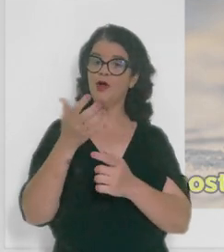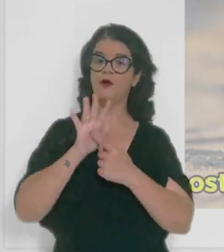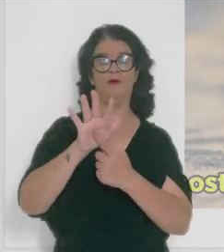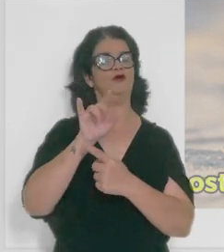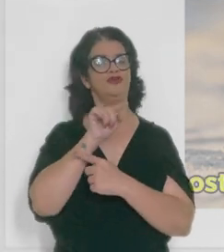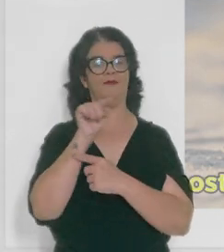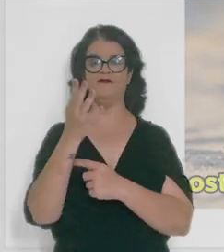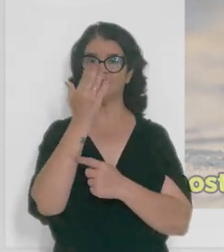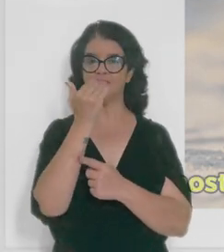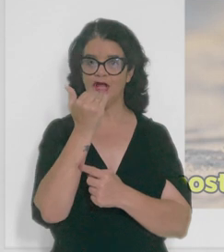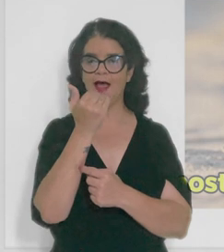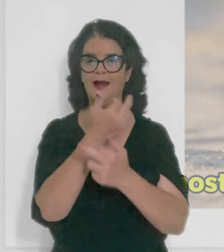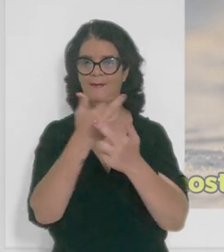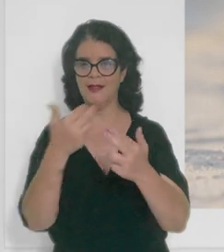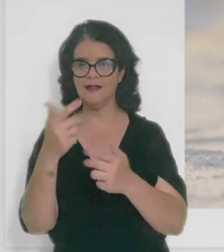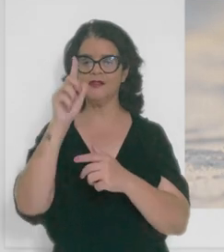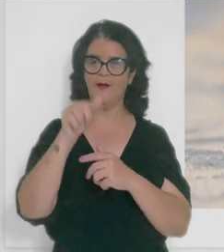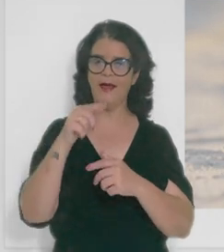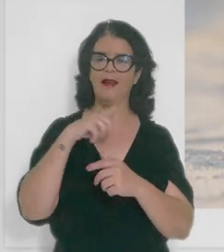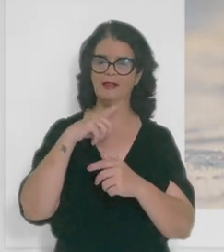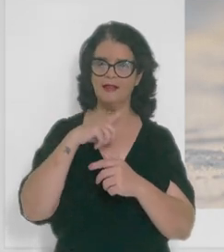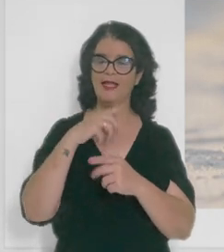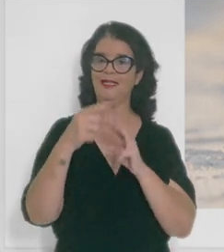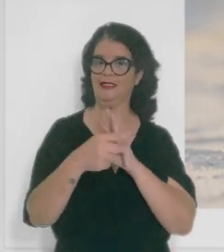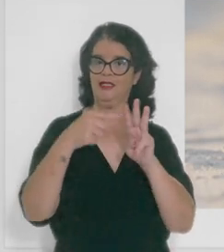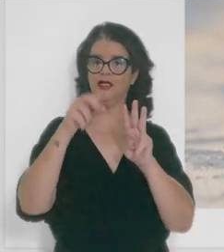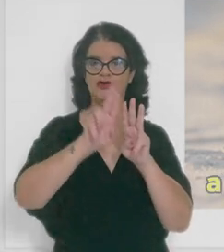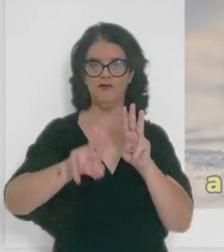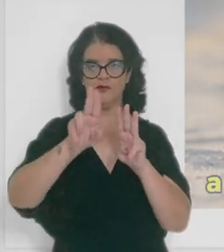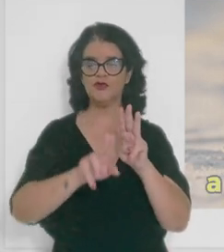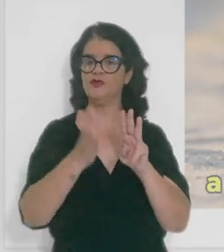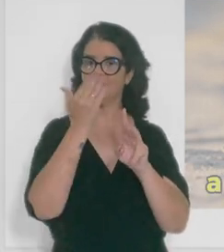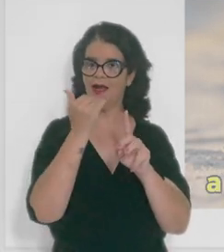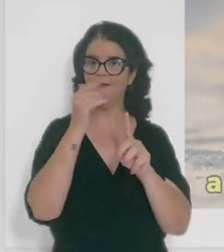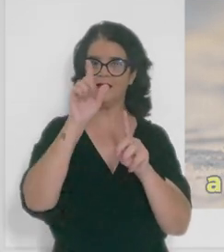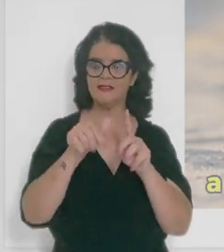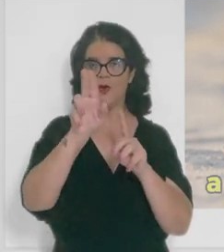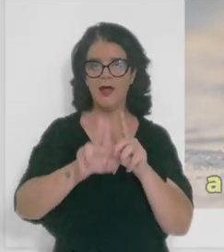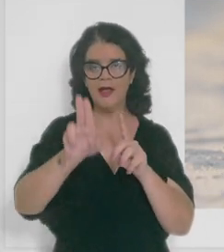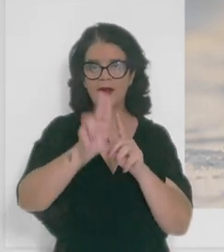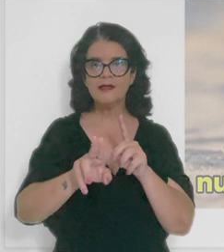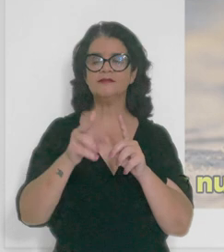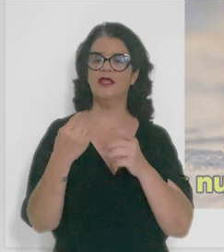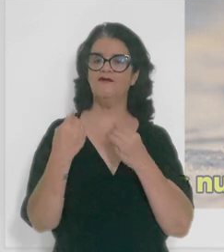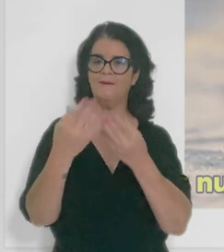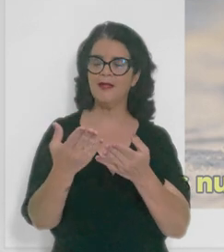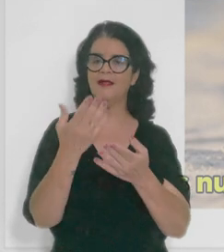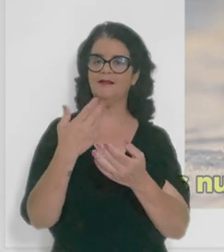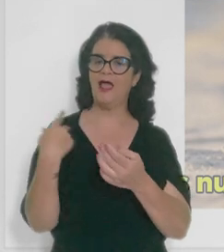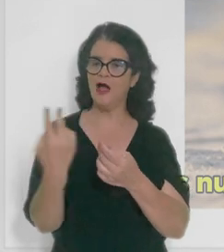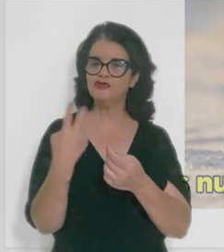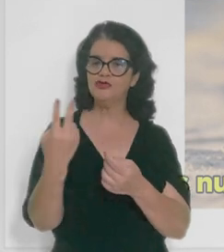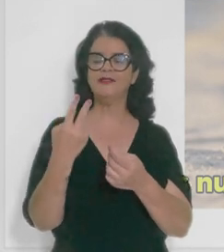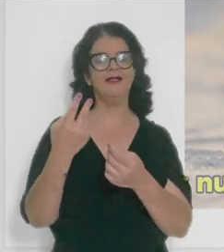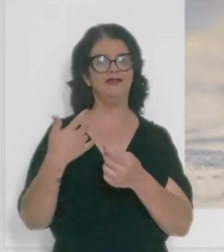vocês que a alimentação, né? Ela tem três funções, né? A alimentação, ela serve para dar os nutrientes que